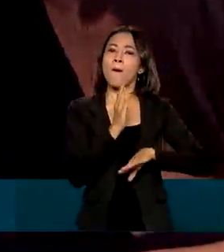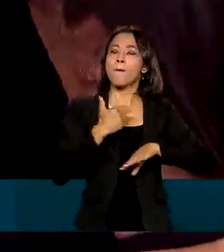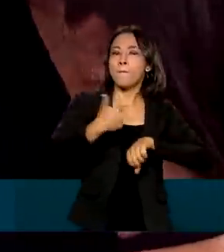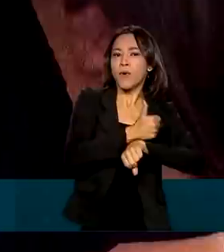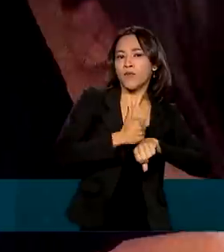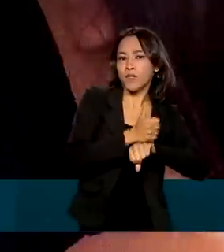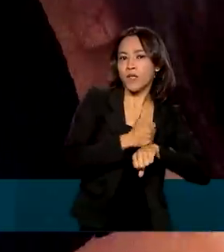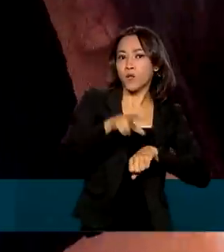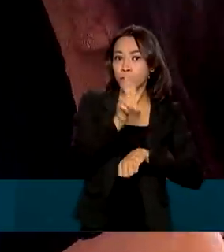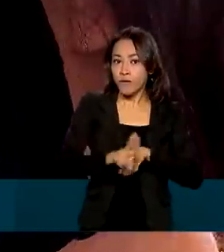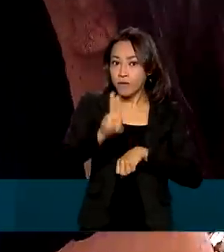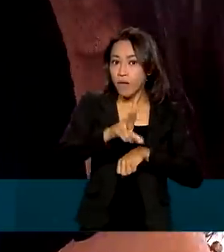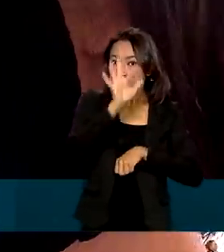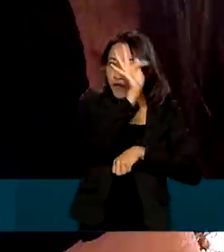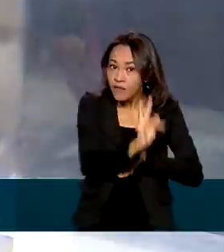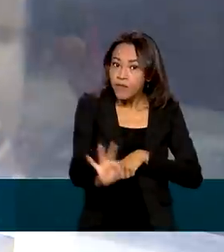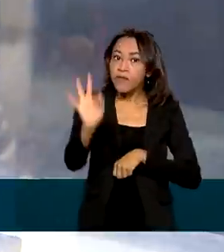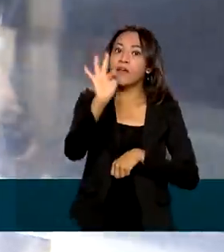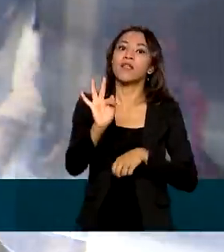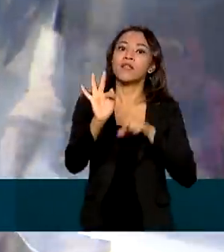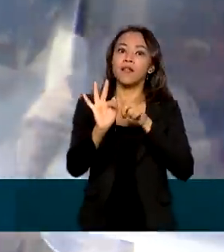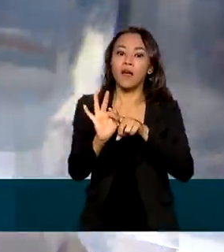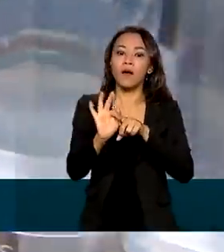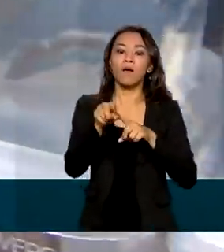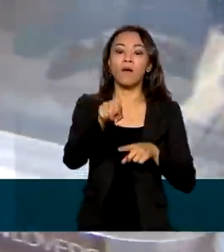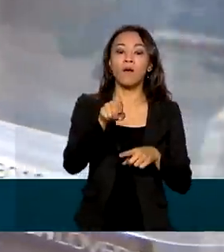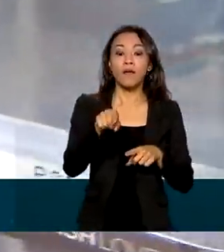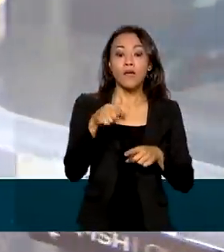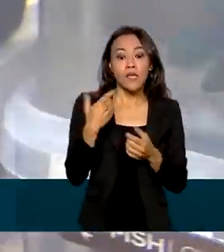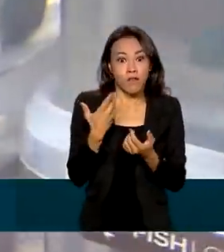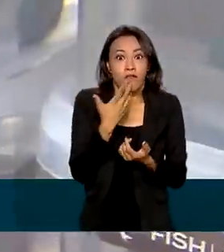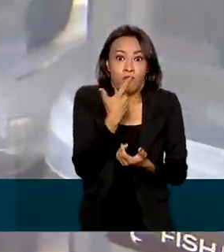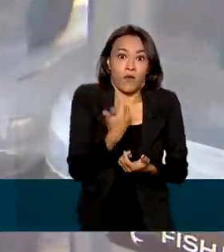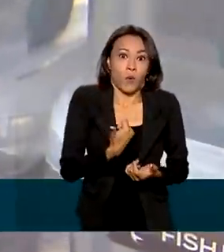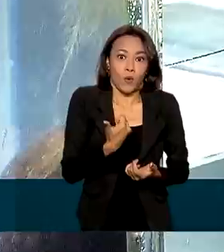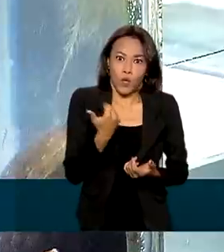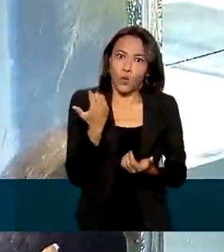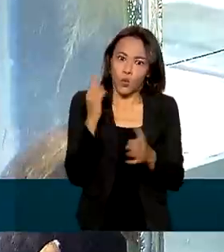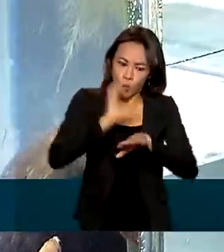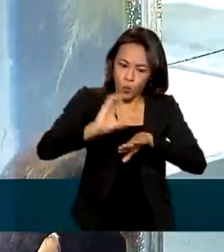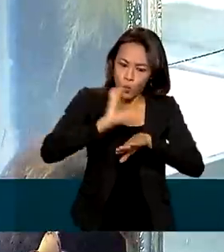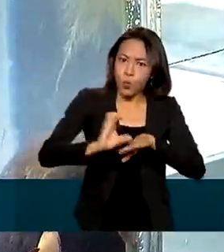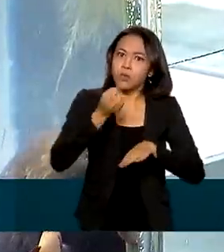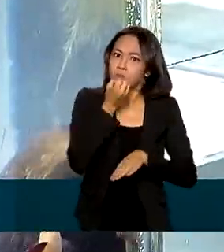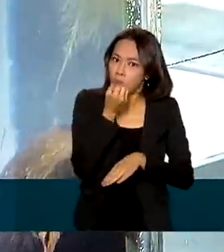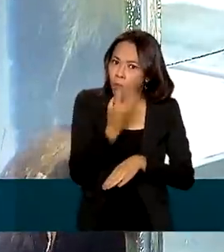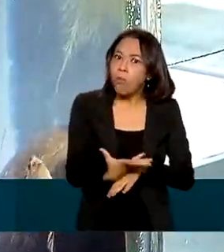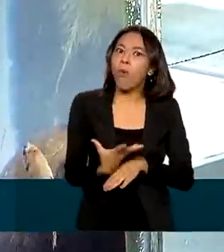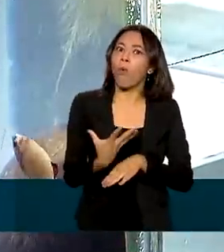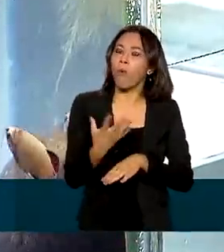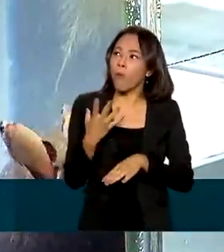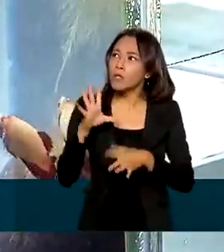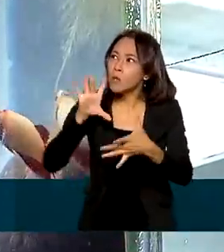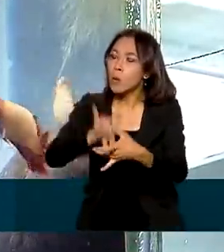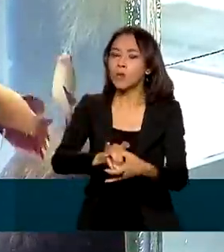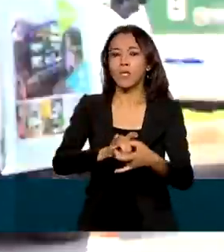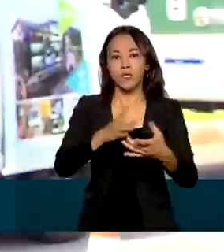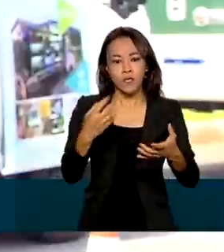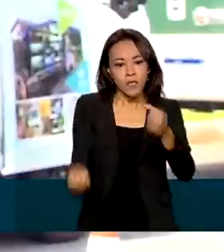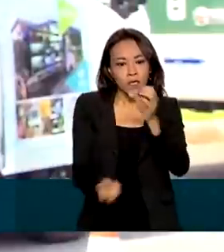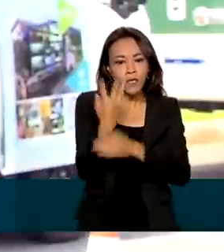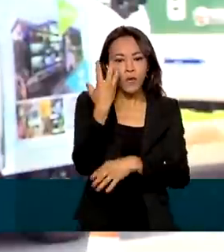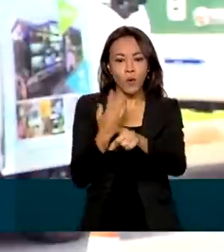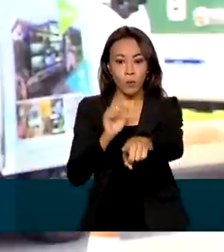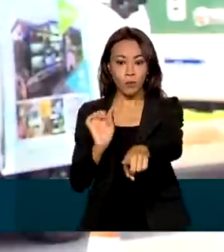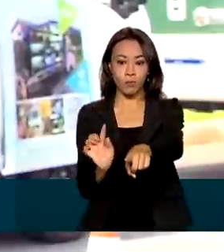Universidade Federal do Rio Grande do Norte diz que o seu curso está em alta neste momento, o que levou à criação